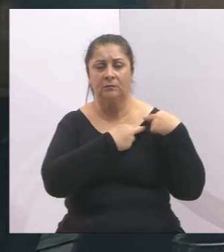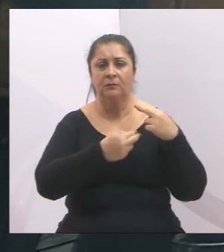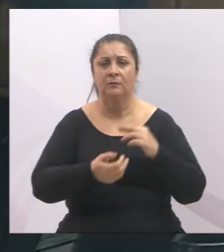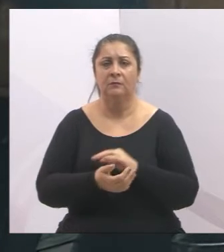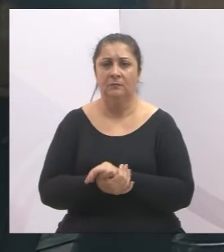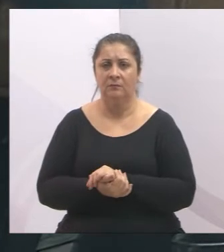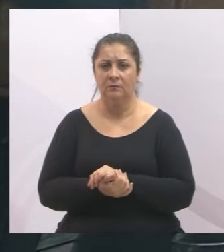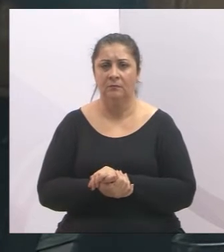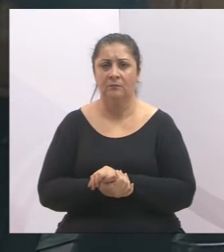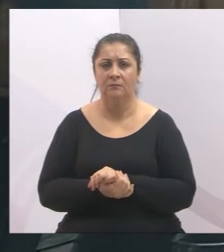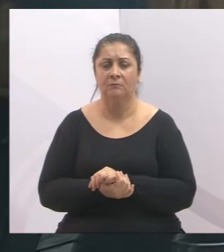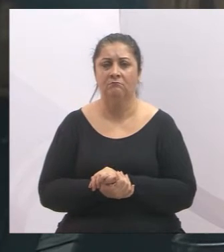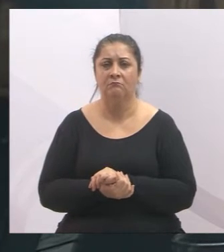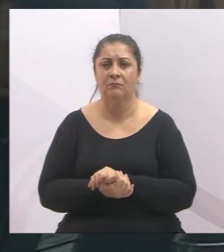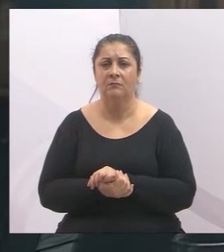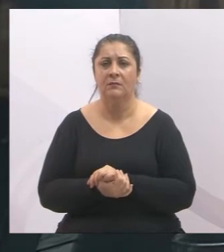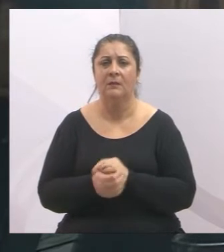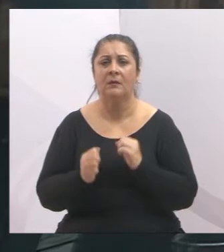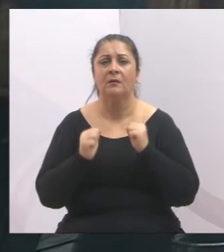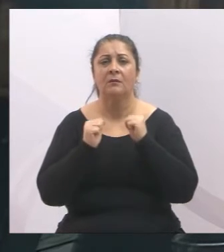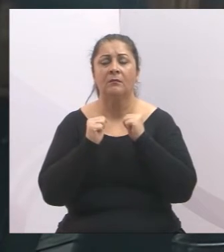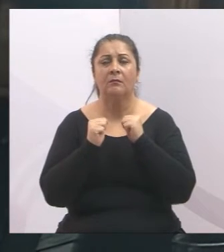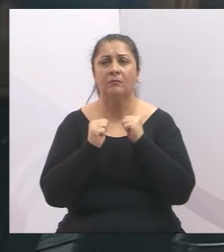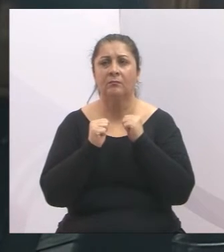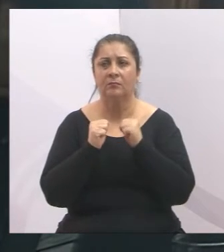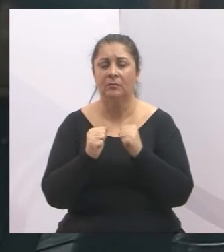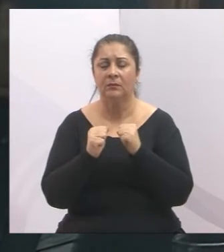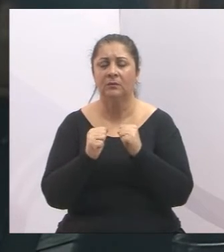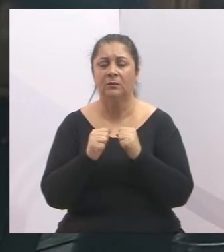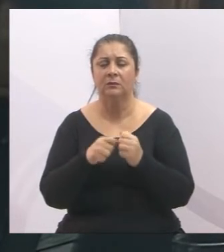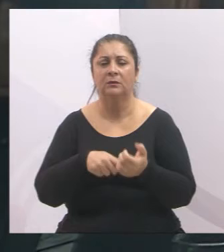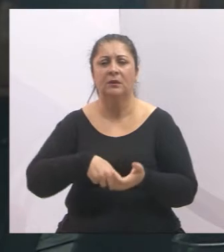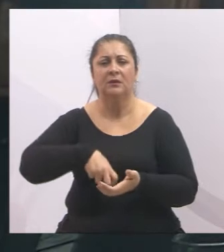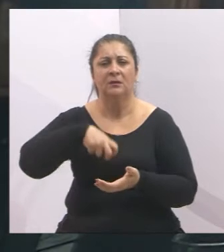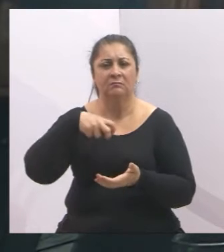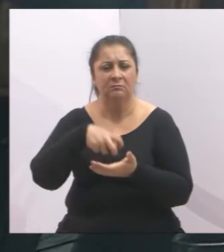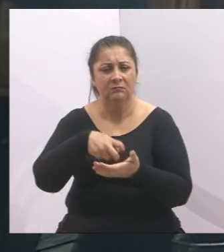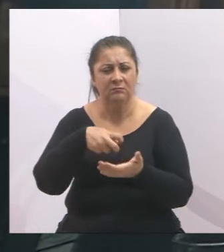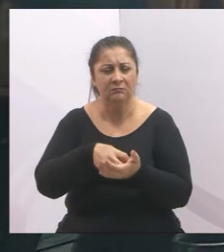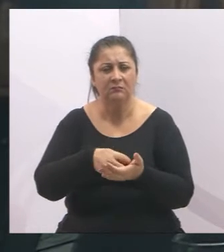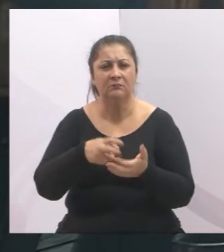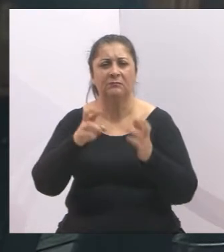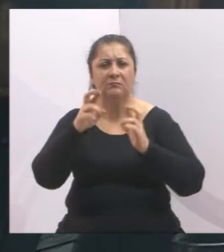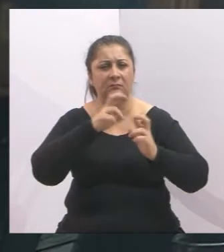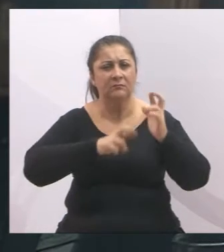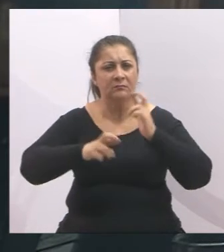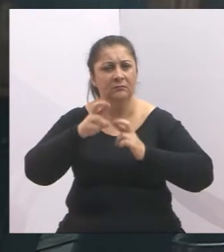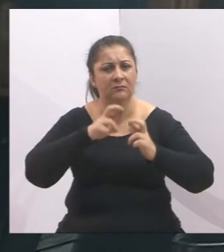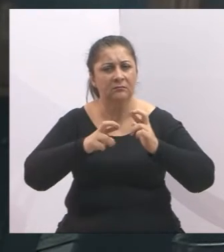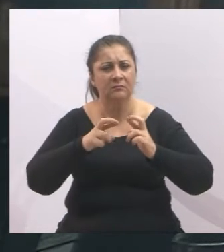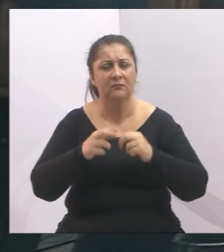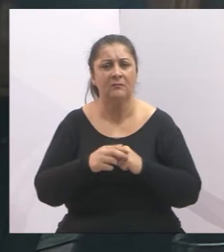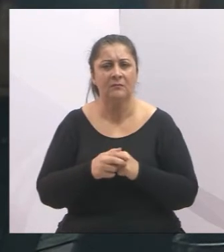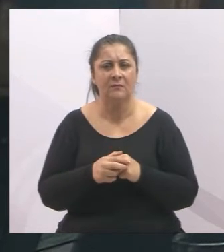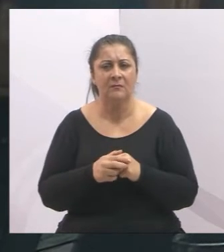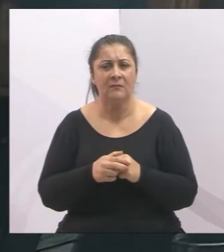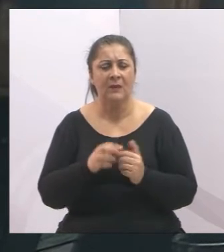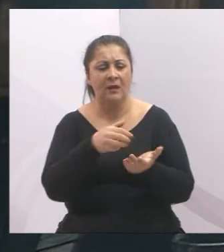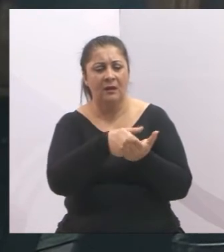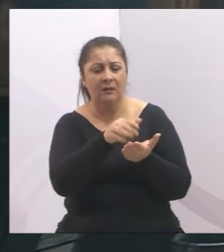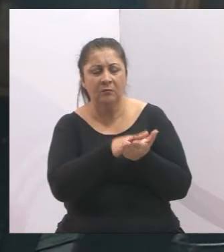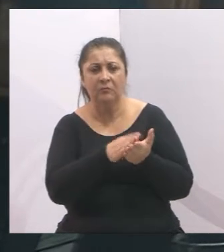que possam tomar medidas mais duras, medidas mais eficazes contra a empresa